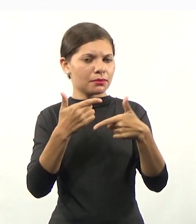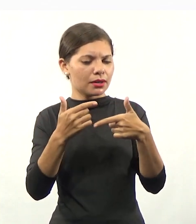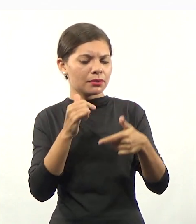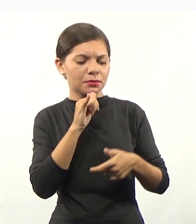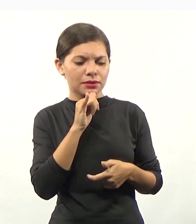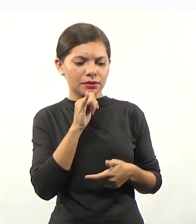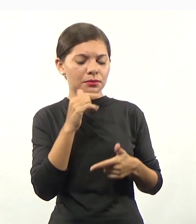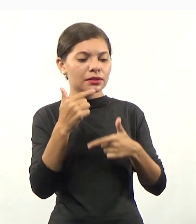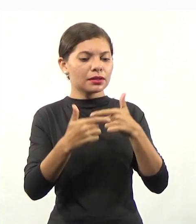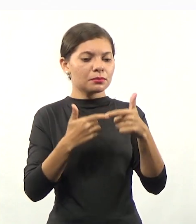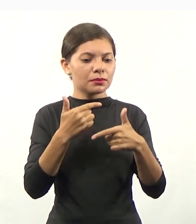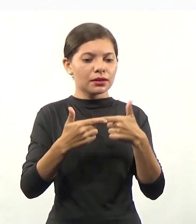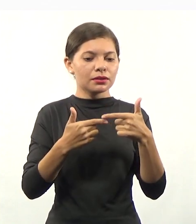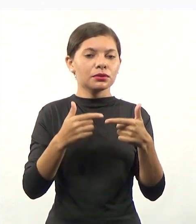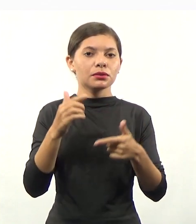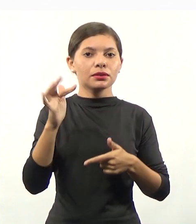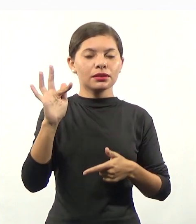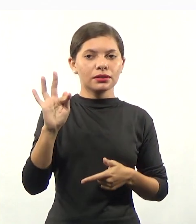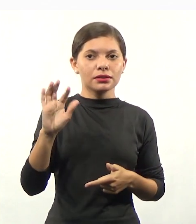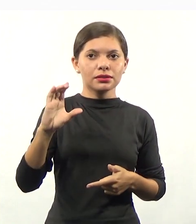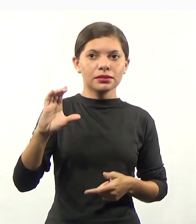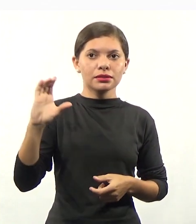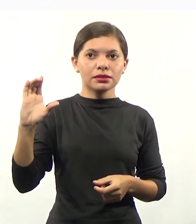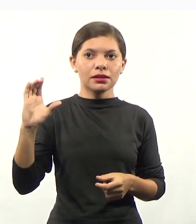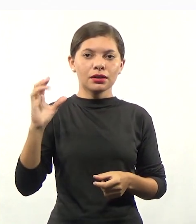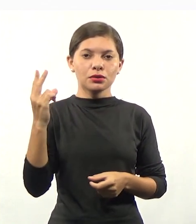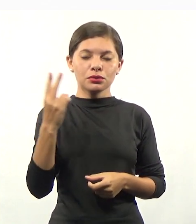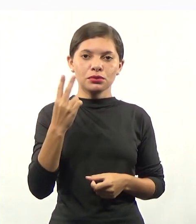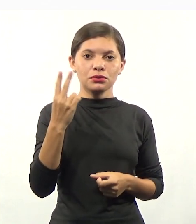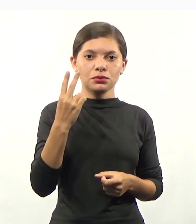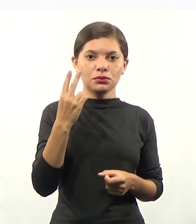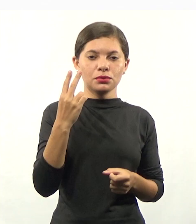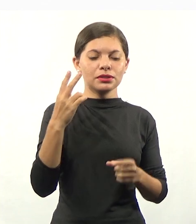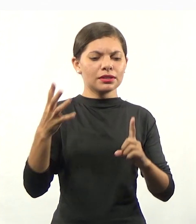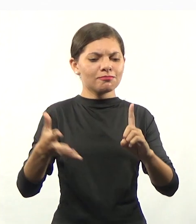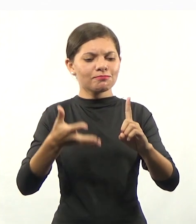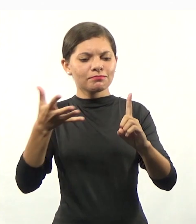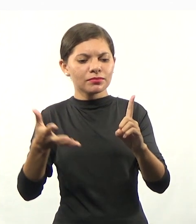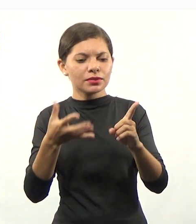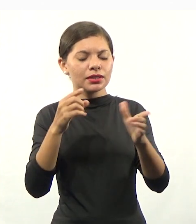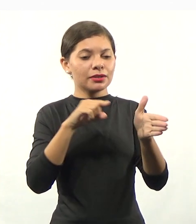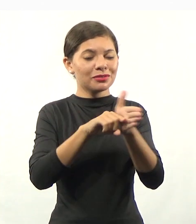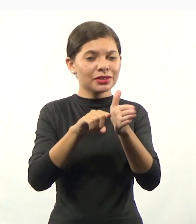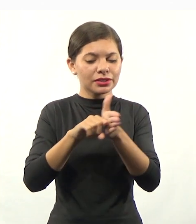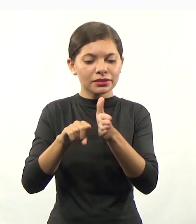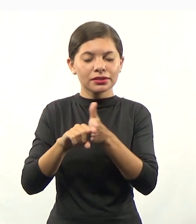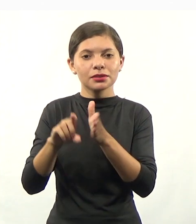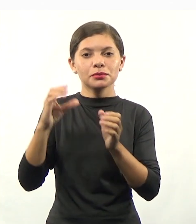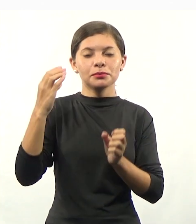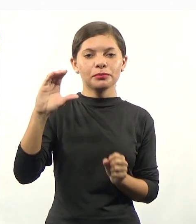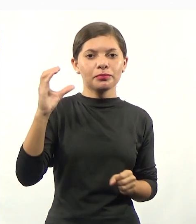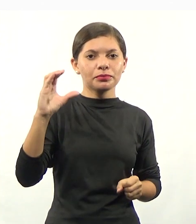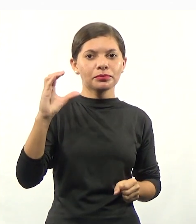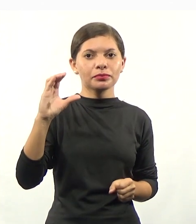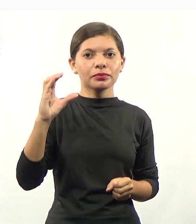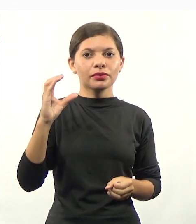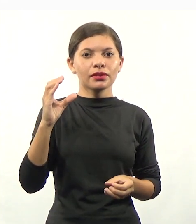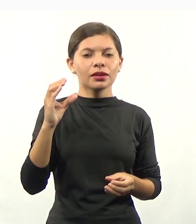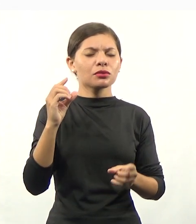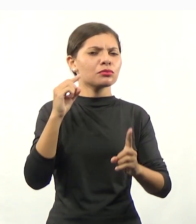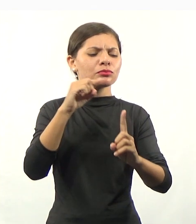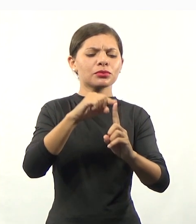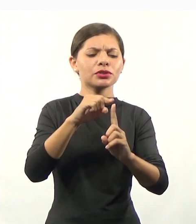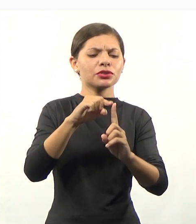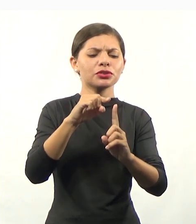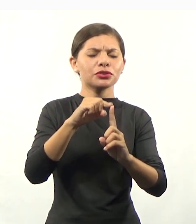conclusão de curso, tá? Mas todos os dois, eles intencionam a investigação científica. E essa investigação científica, ela vai servir